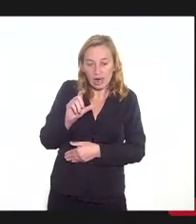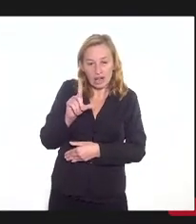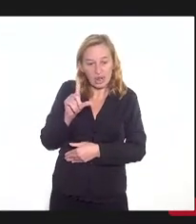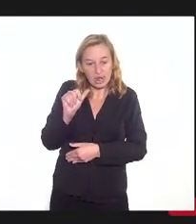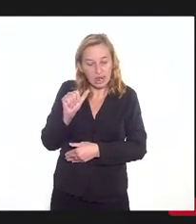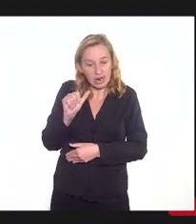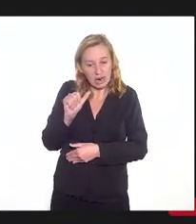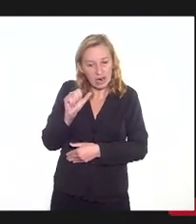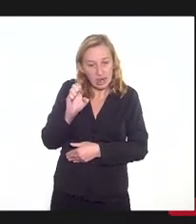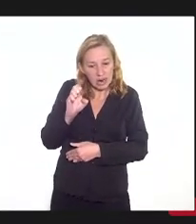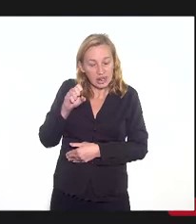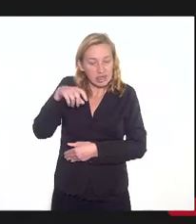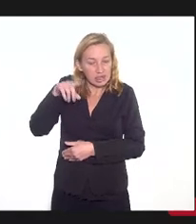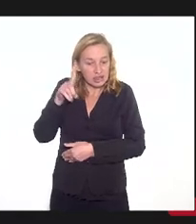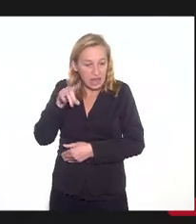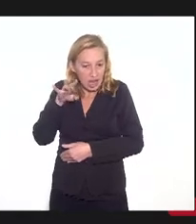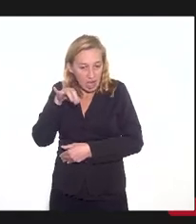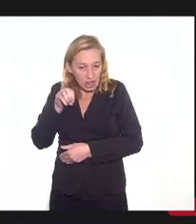a gente terá aqui